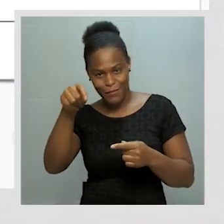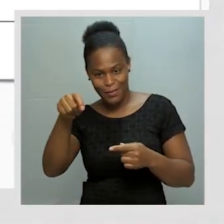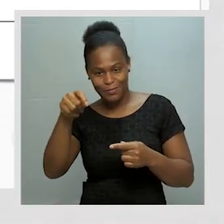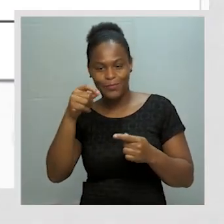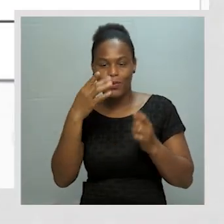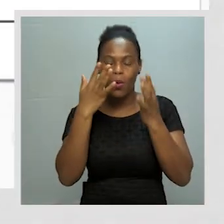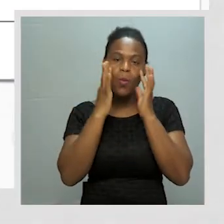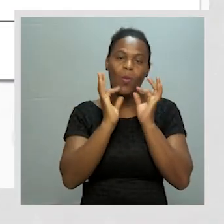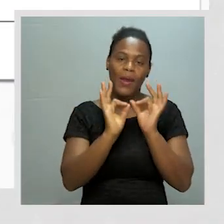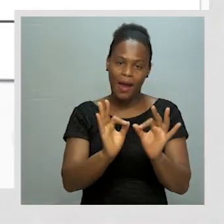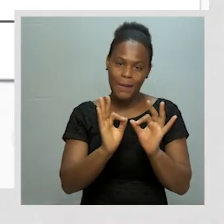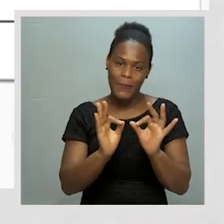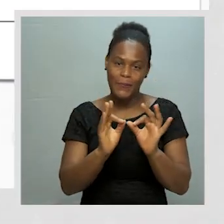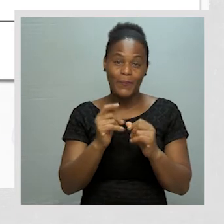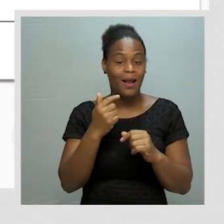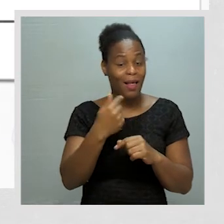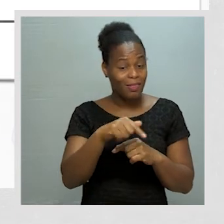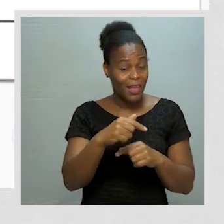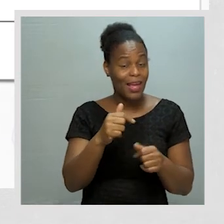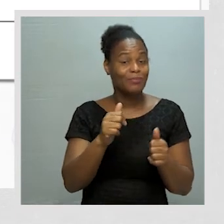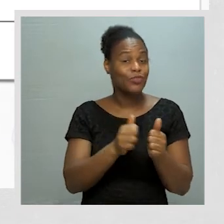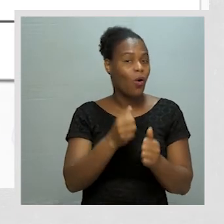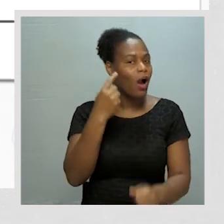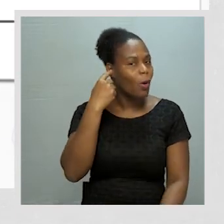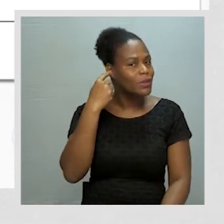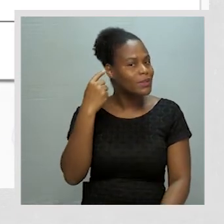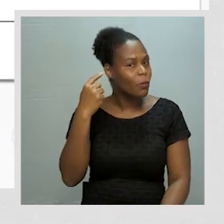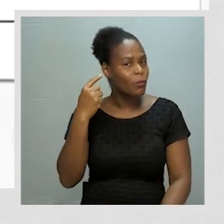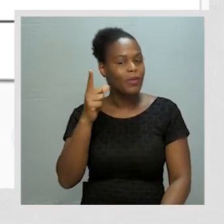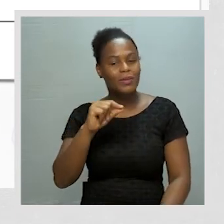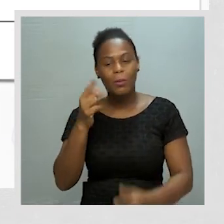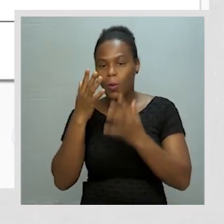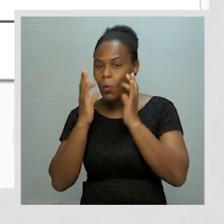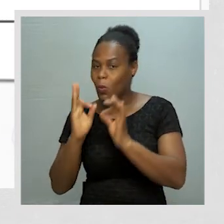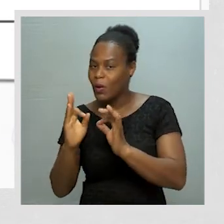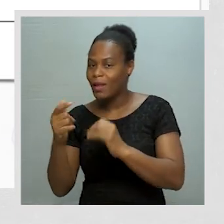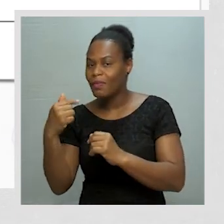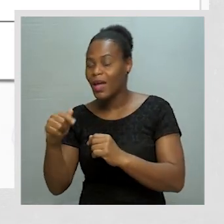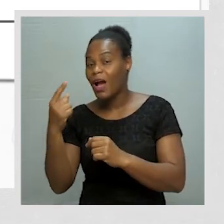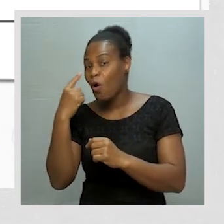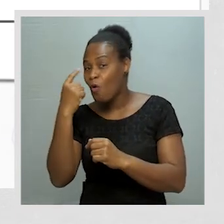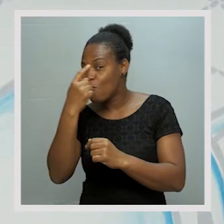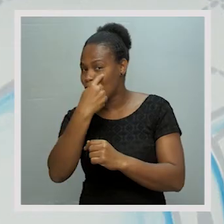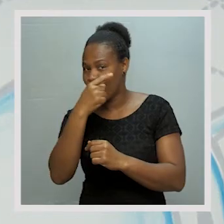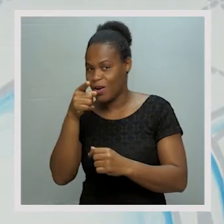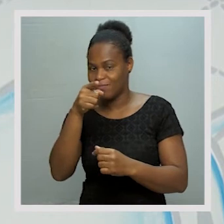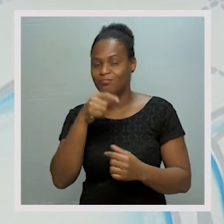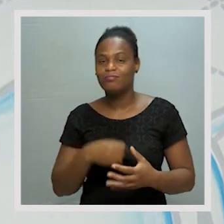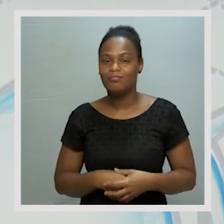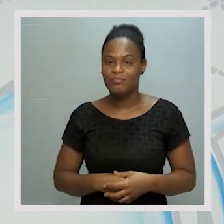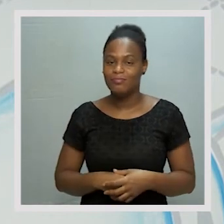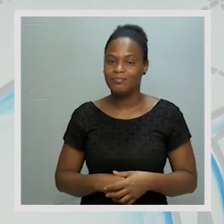os cuidados a ter com a audição e a visão. Escrevo